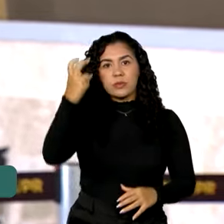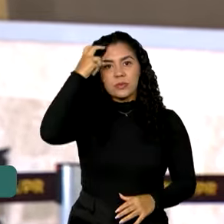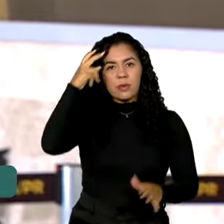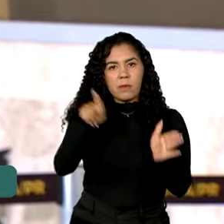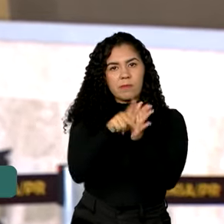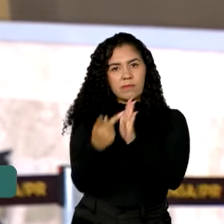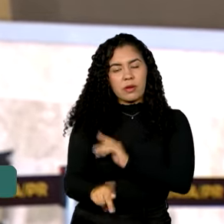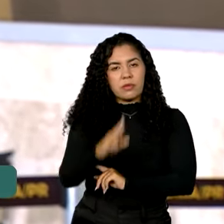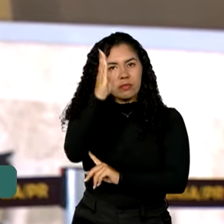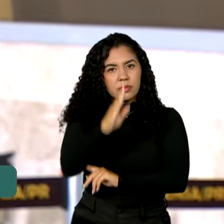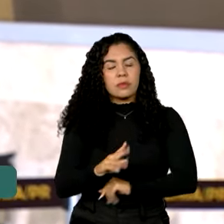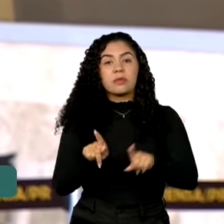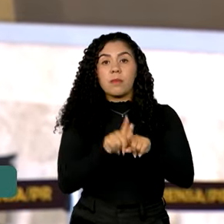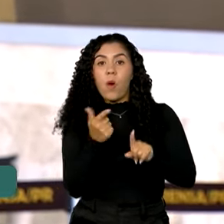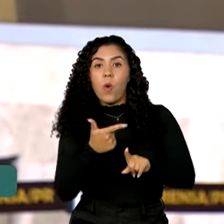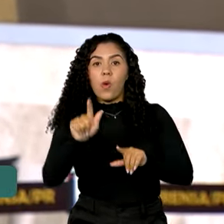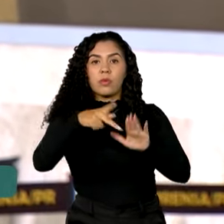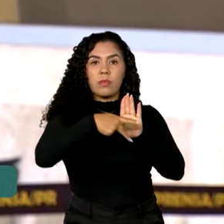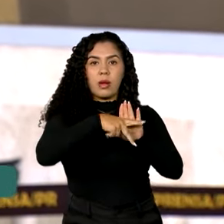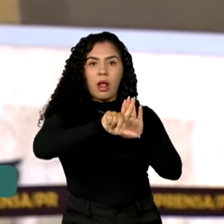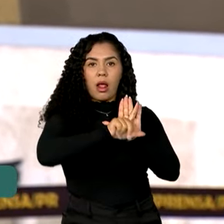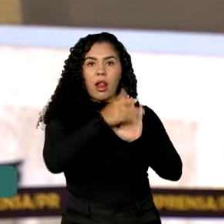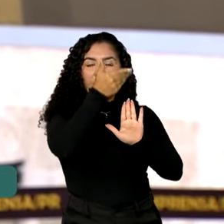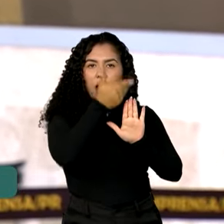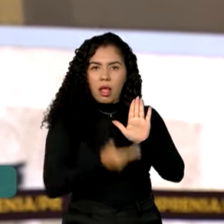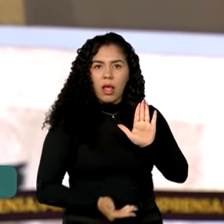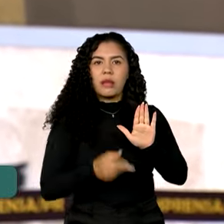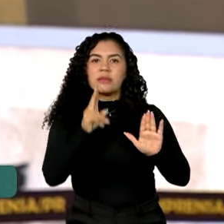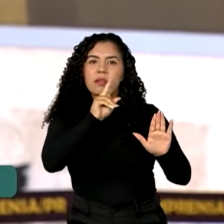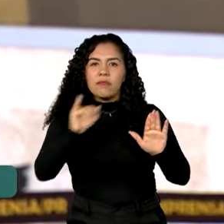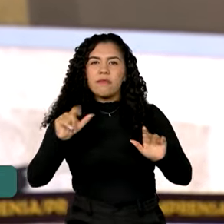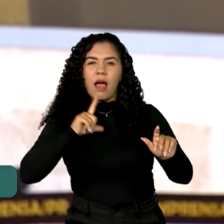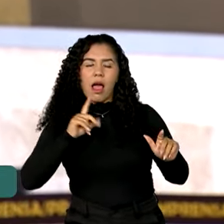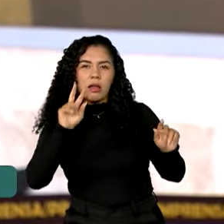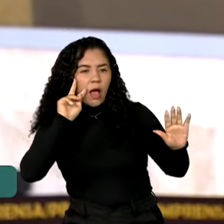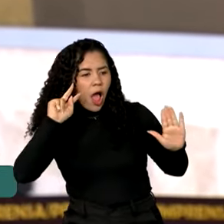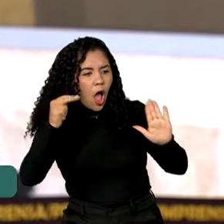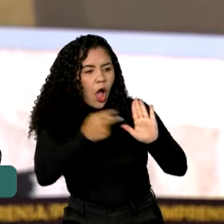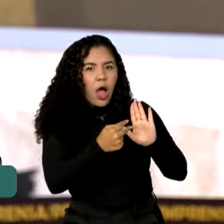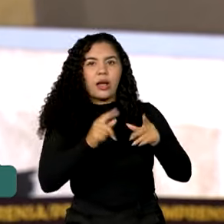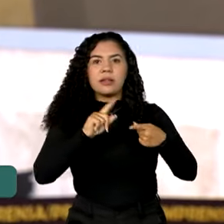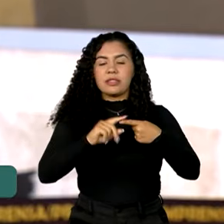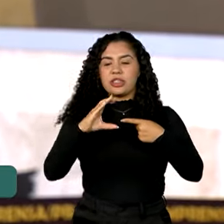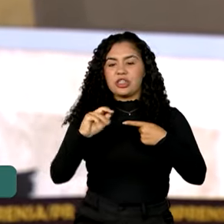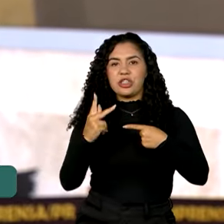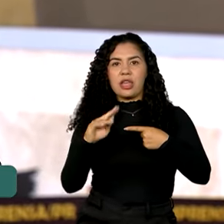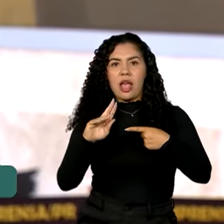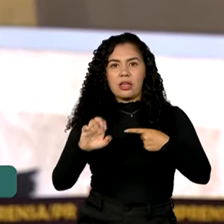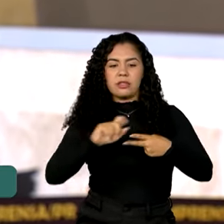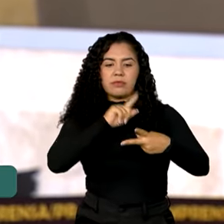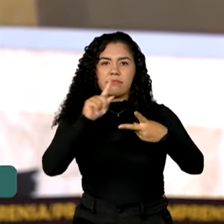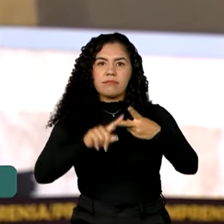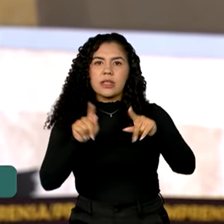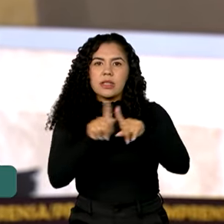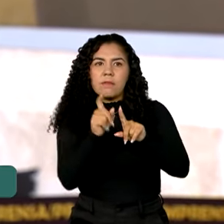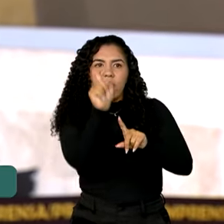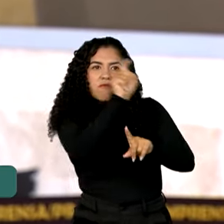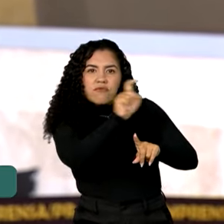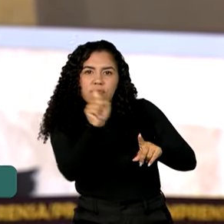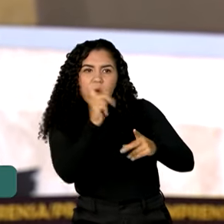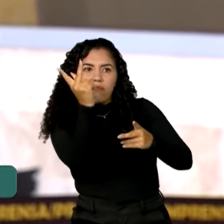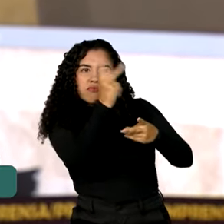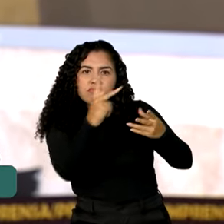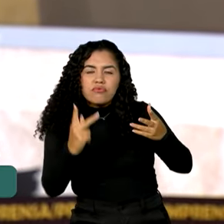ainda a sanção de mais um projeto de lei que reconhece a charge, a caricatura, o cartoon e o grafite como manifestações